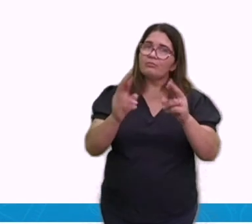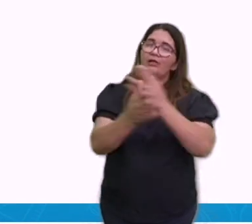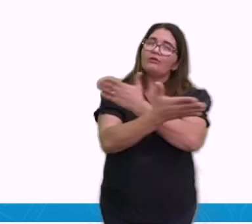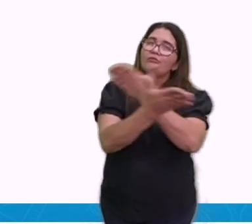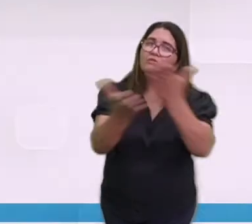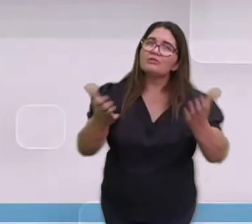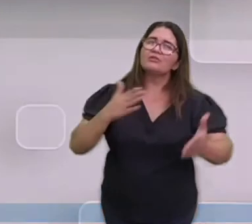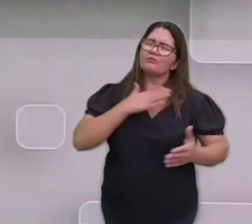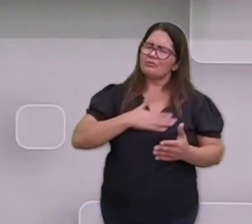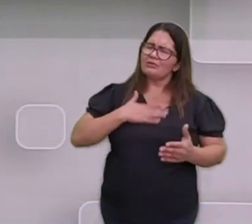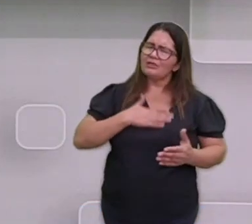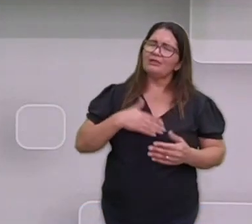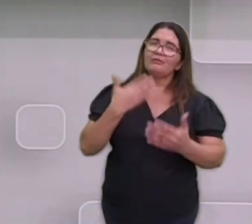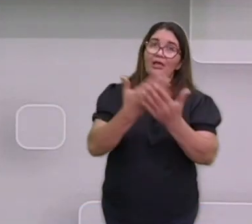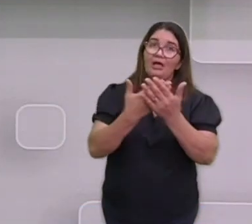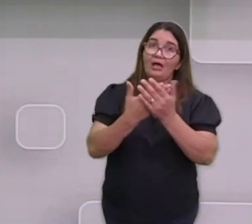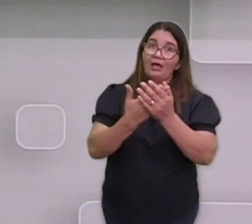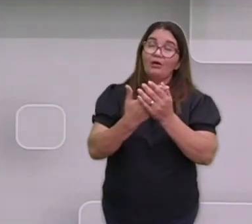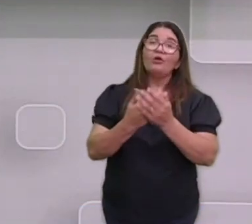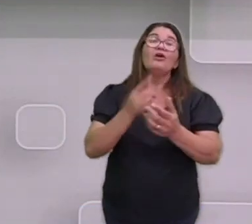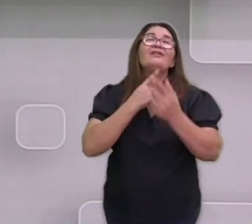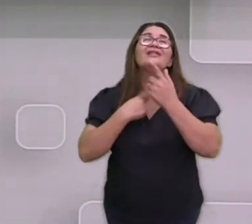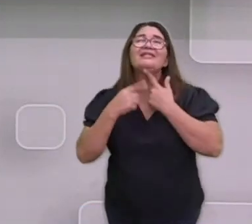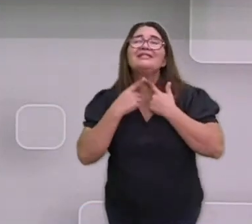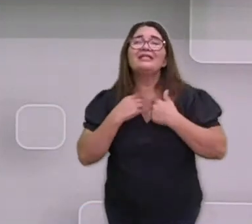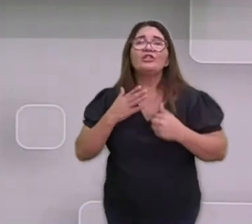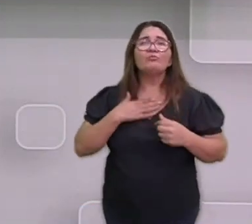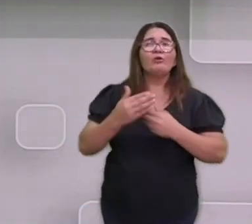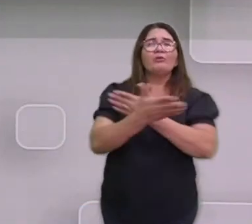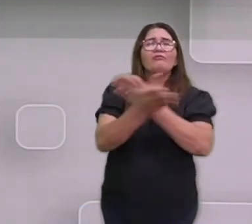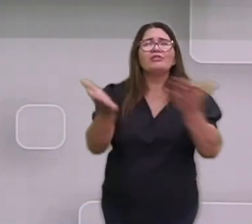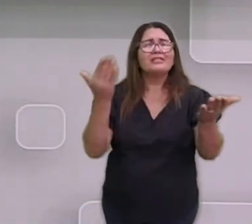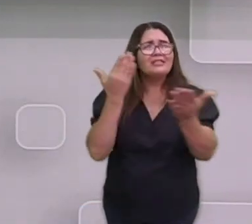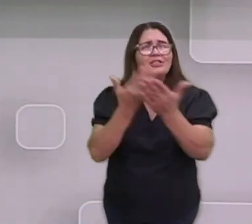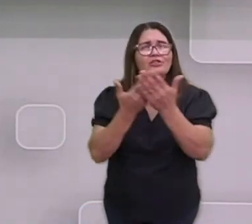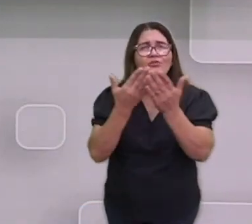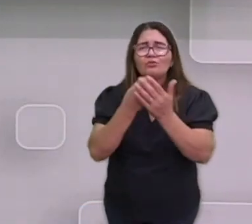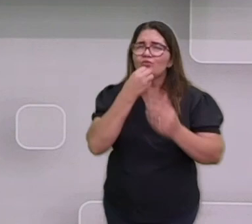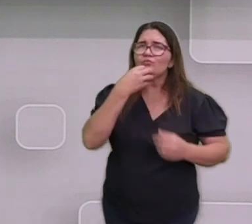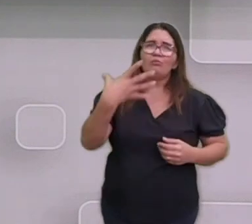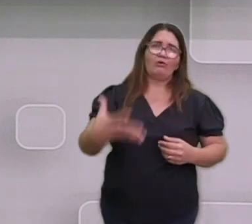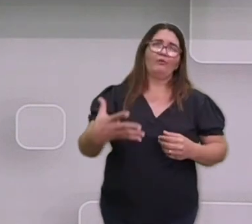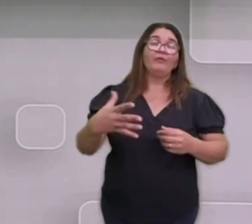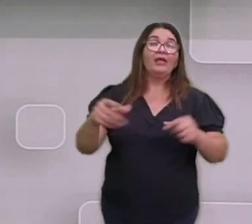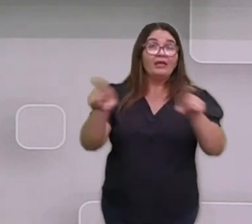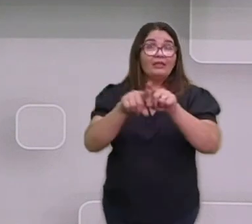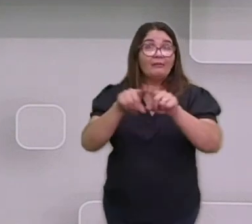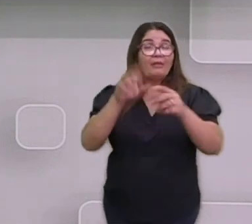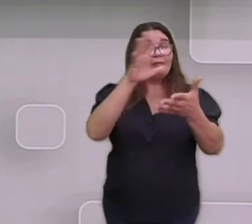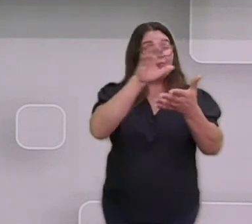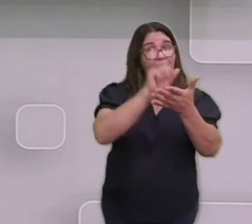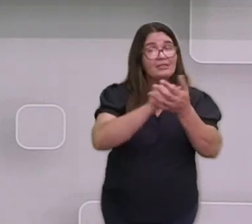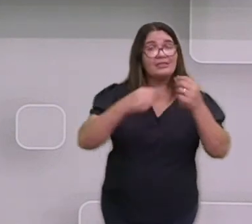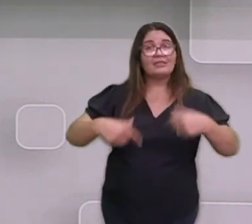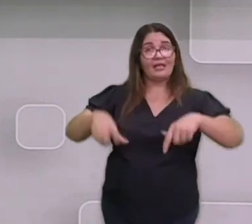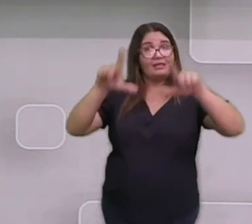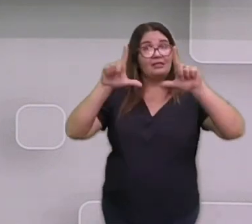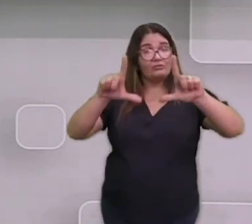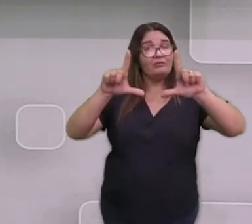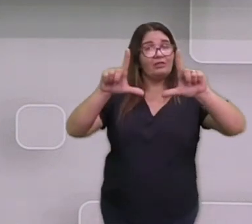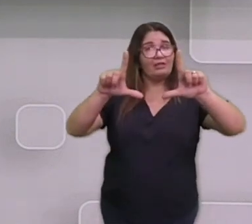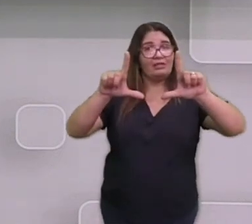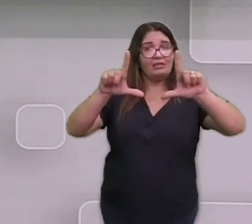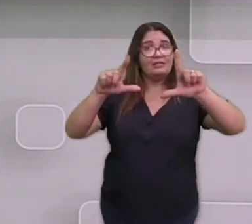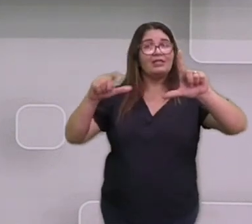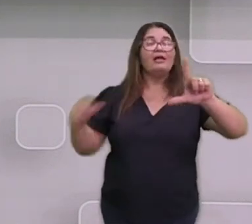gostado da nossa aula e desejo a todos vocês um bom trabalho. E para acessar as nossas atividades da plataforma SMEDGV,